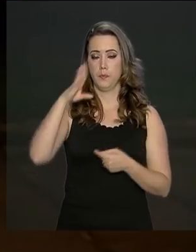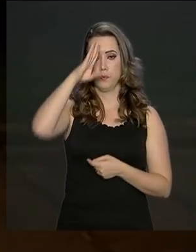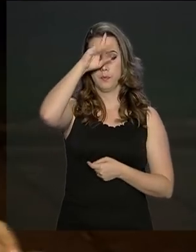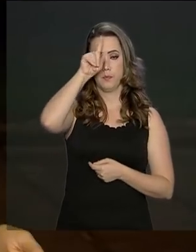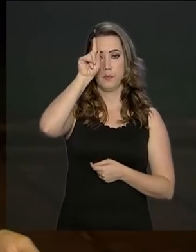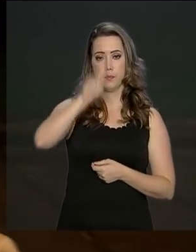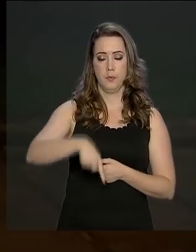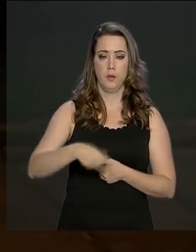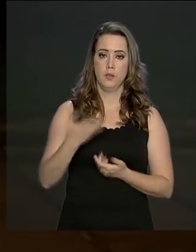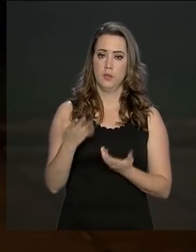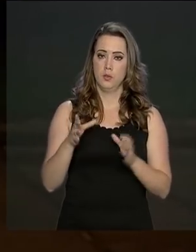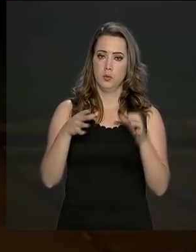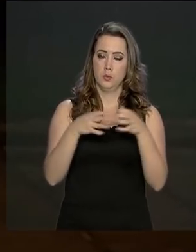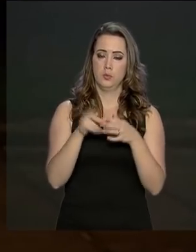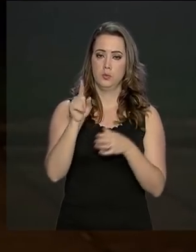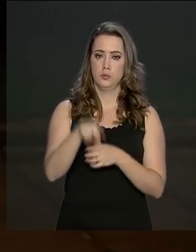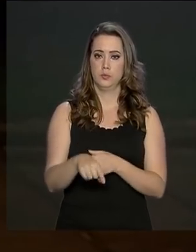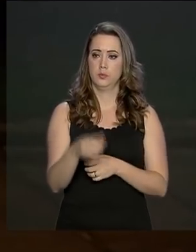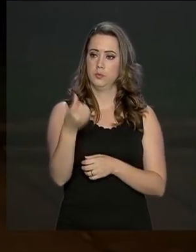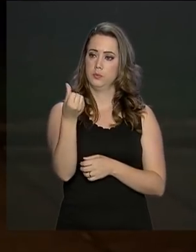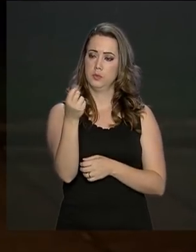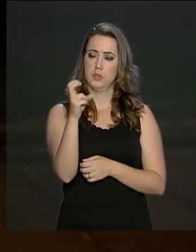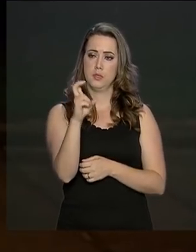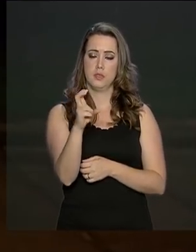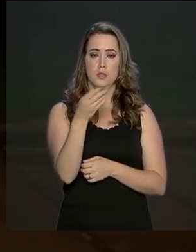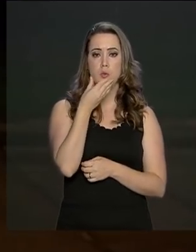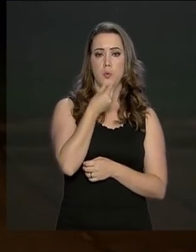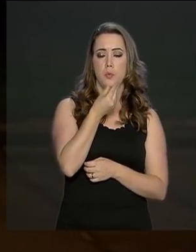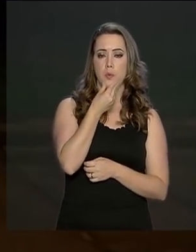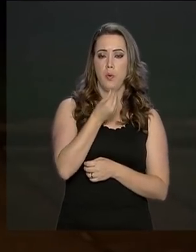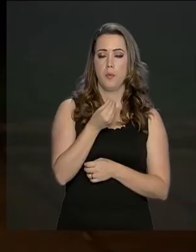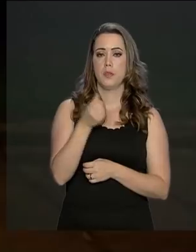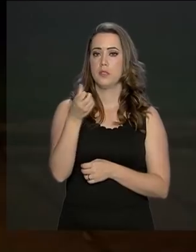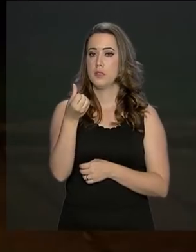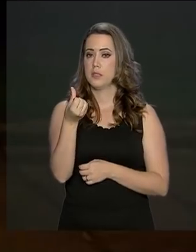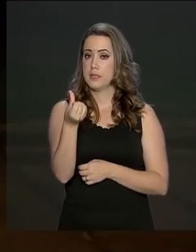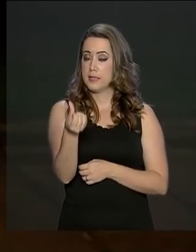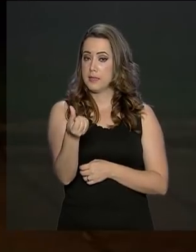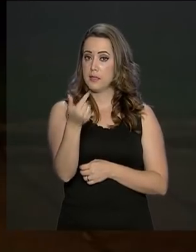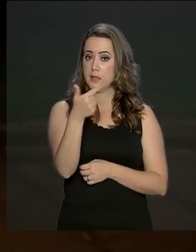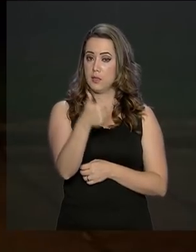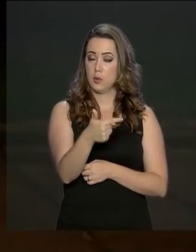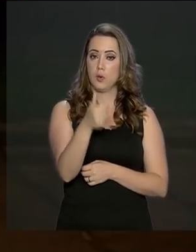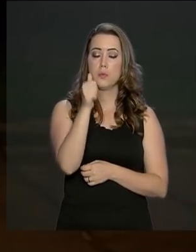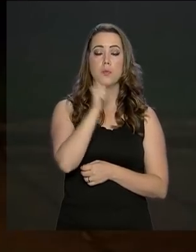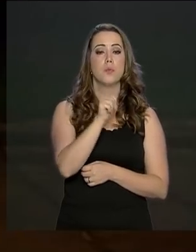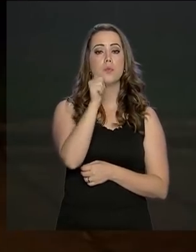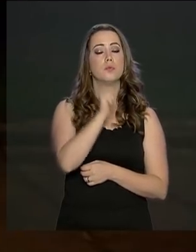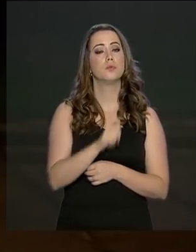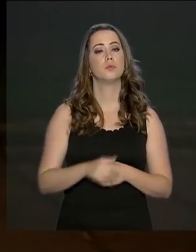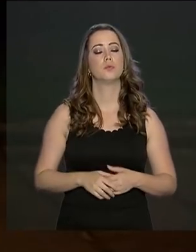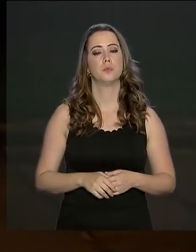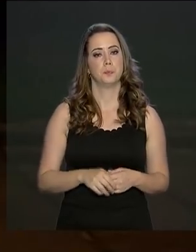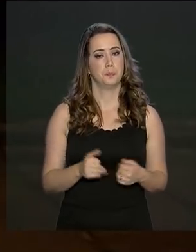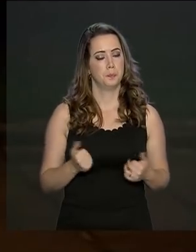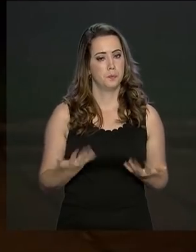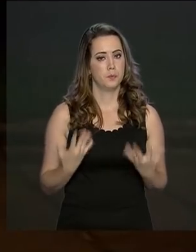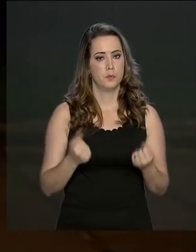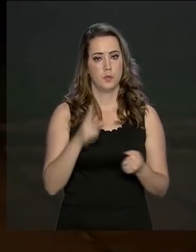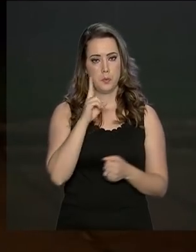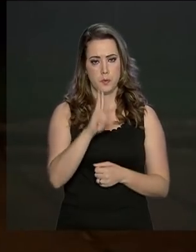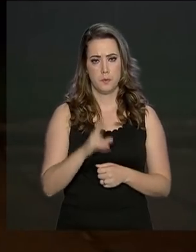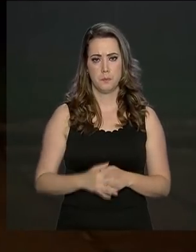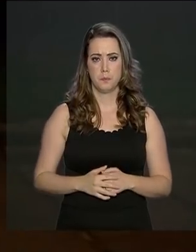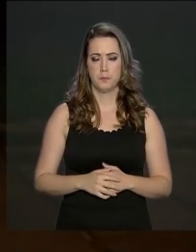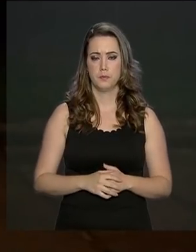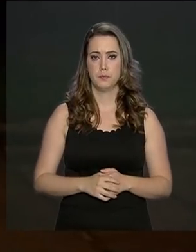Jair Bolsonaro, segundo o secretário, será de 65 anos para homens e 62 anos para mulheres. Vamos ouvir